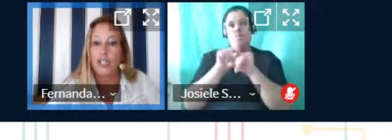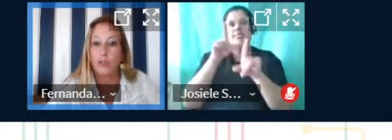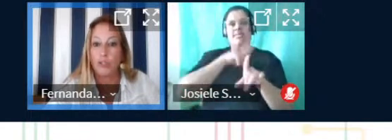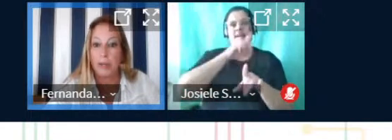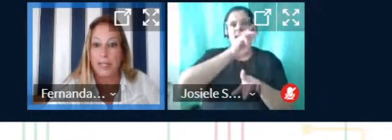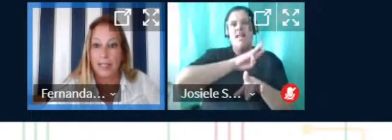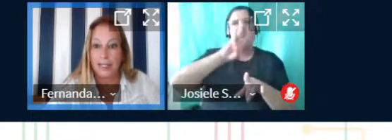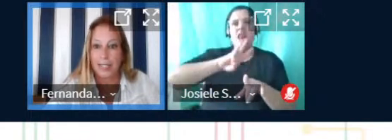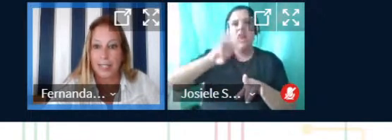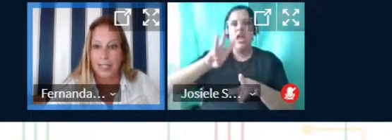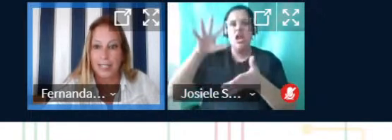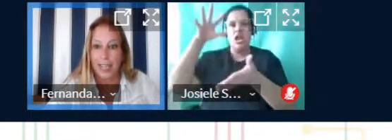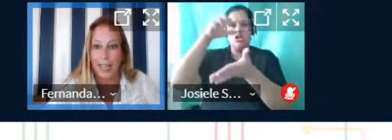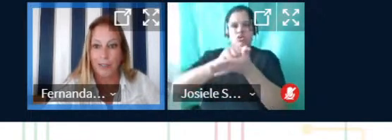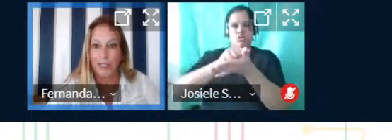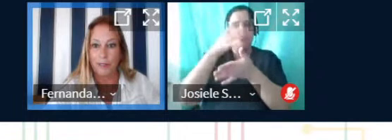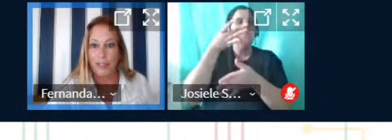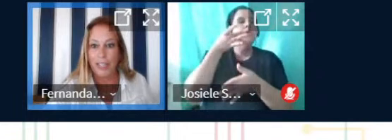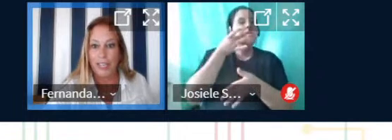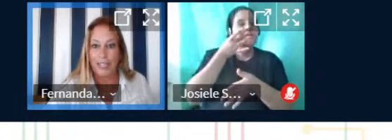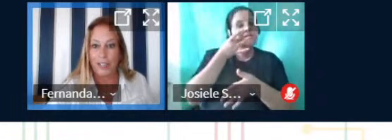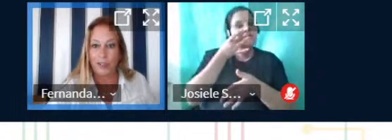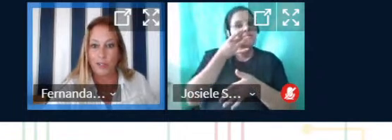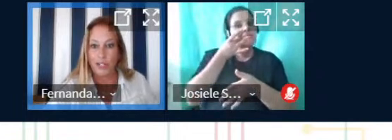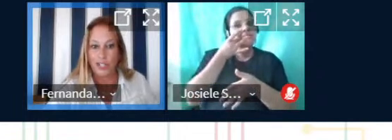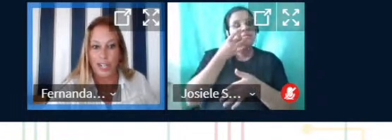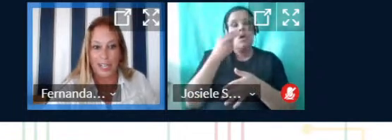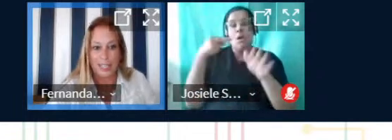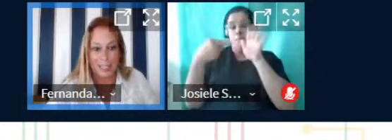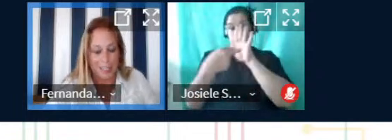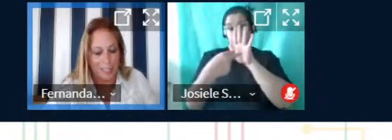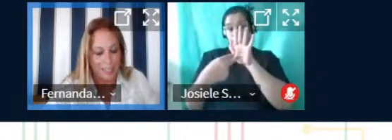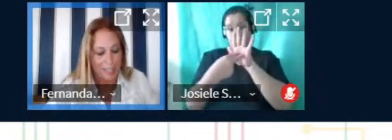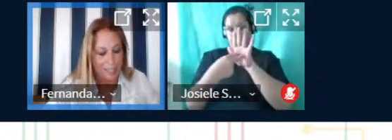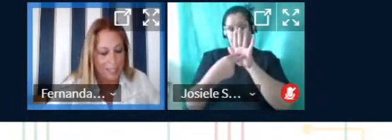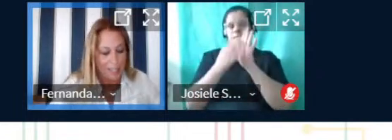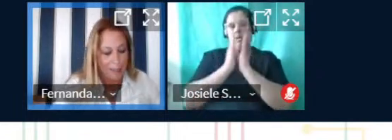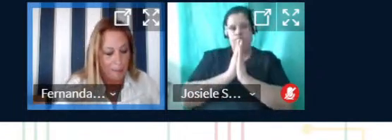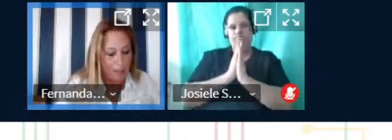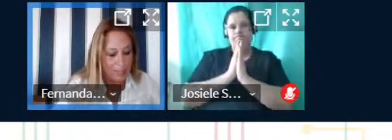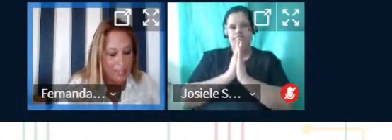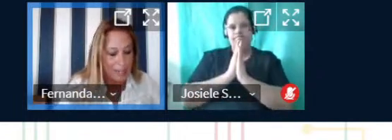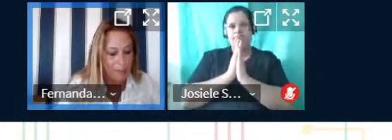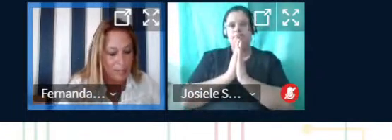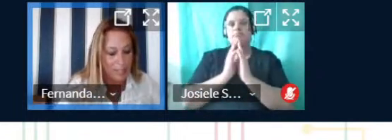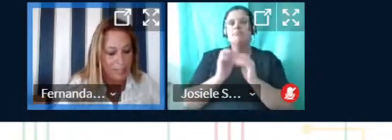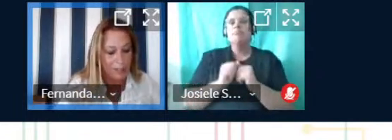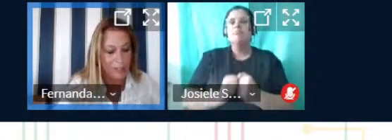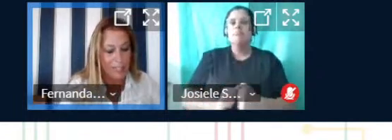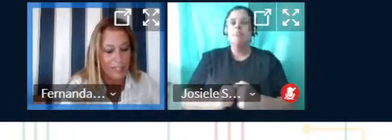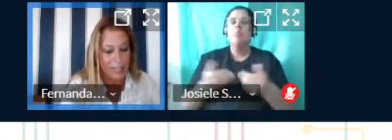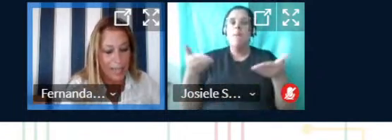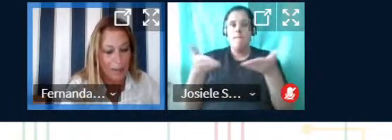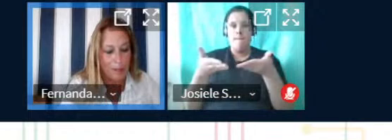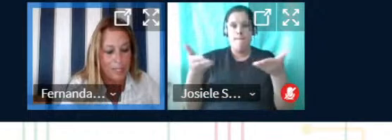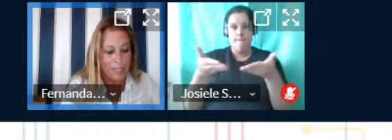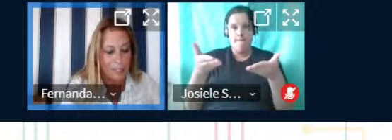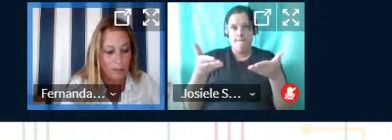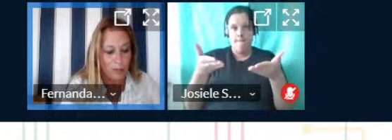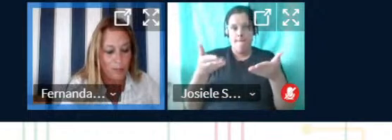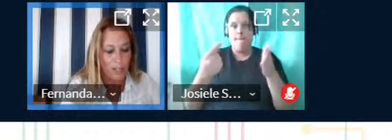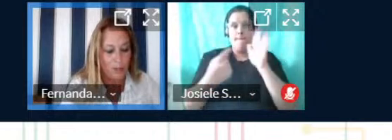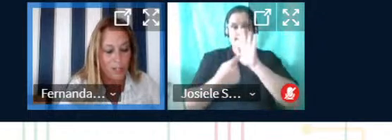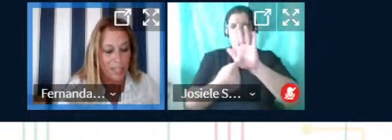registro de presença, certo? Então, fiquem atentos, por gentileza. Passaremos, então, à